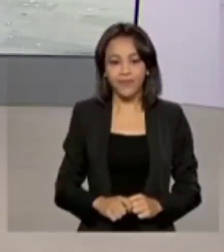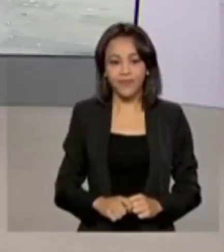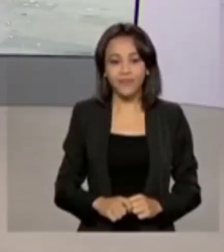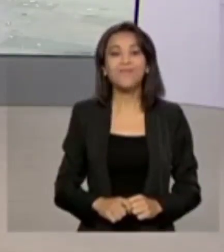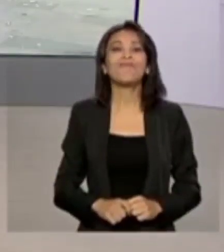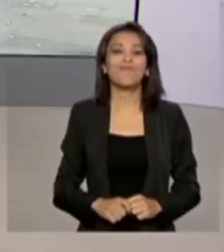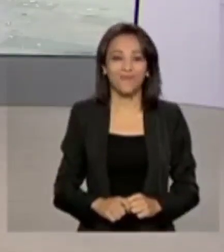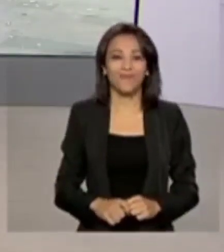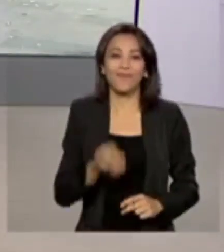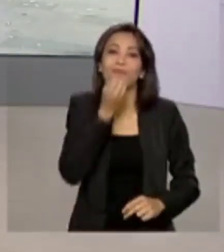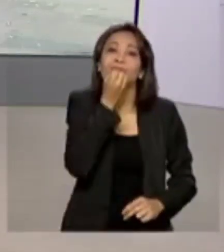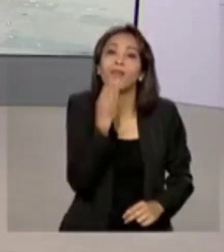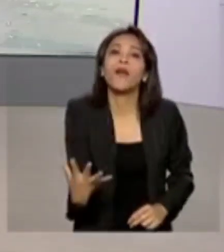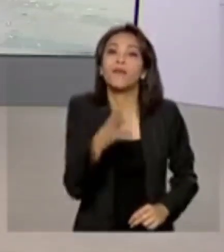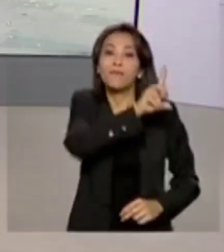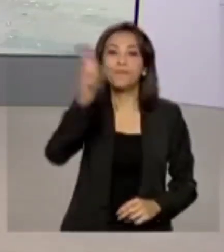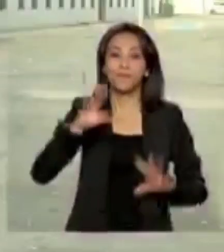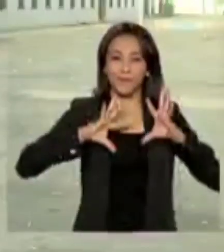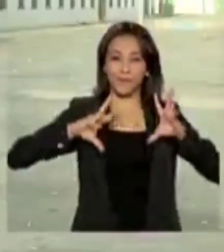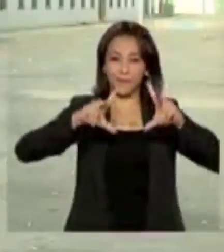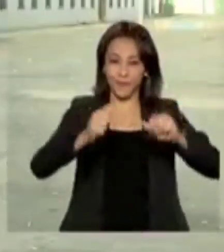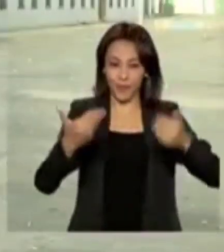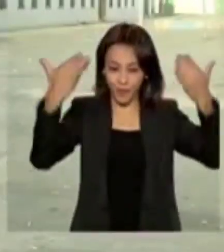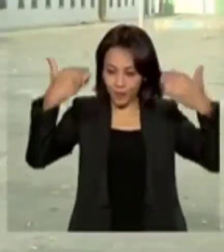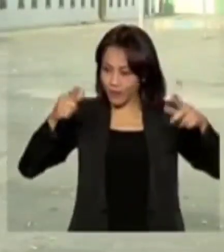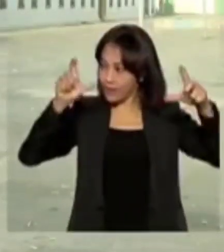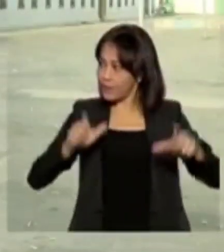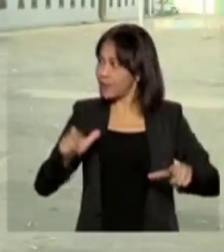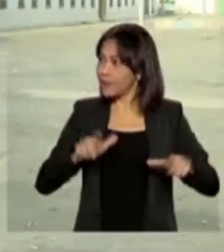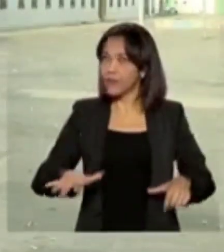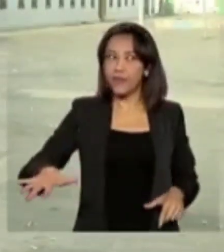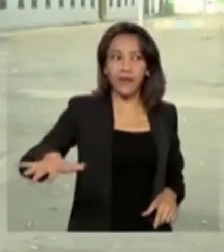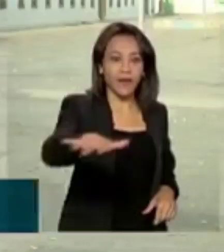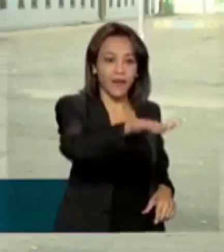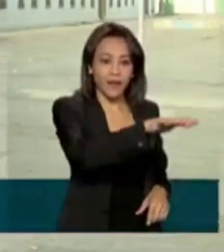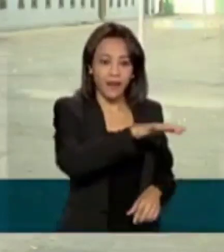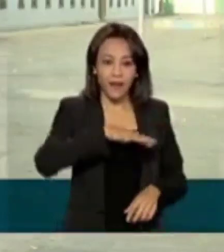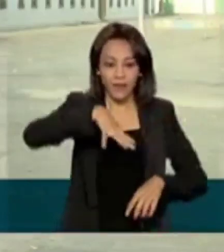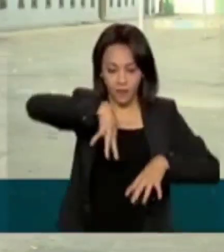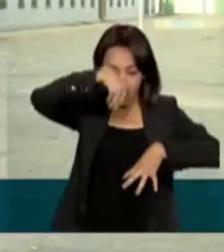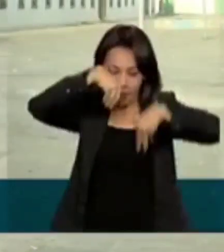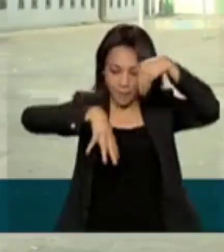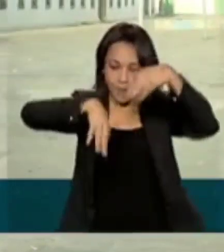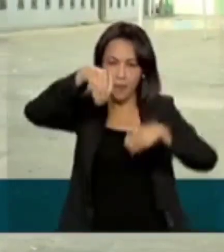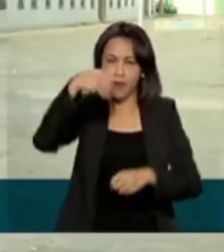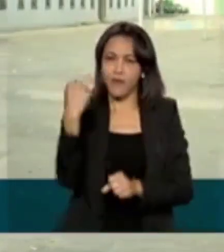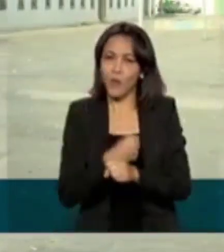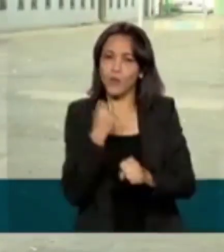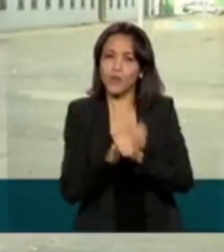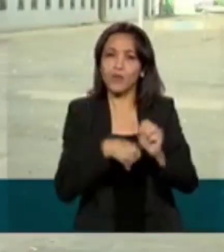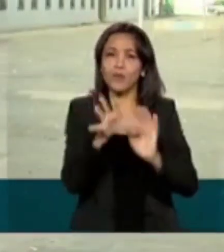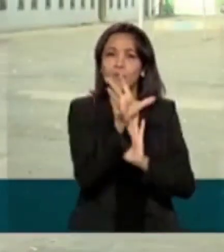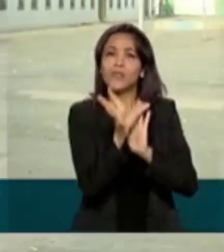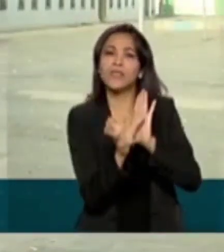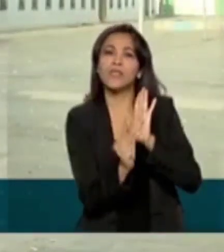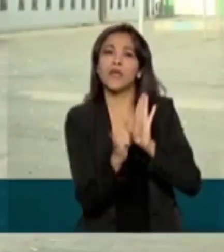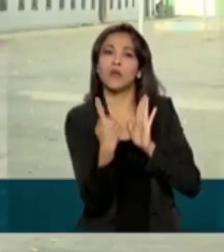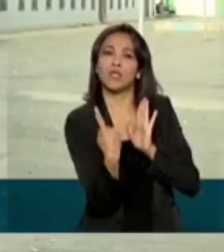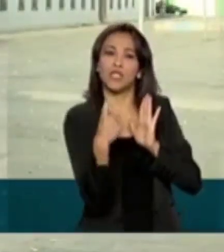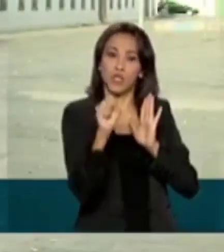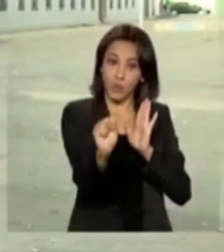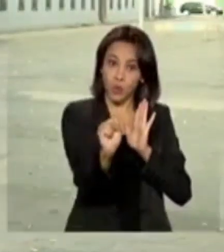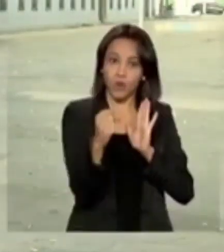Bom dia, Renata. Bom dia a todos. Eu estou aqui no Paço Imperial, esse palácio que foi construído no século XVIII e palco de